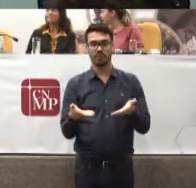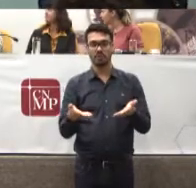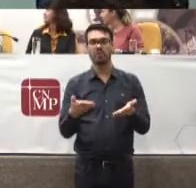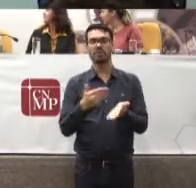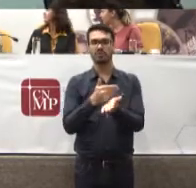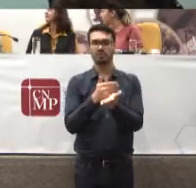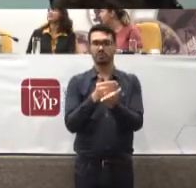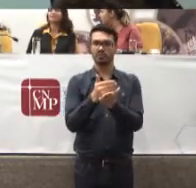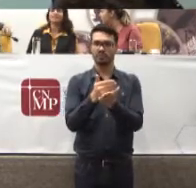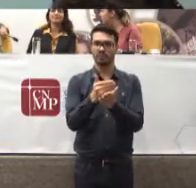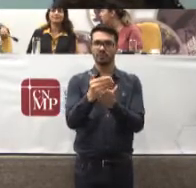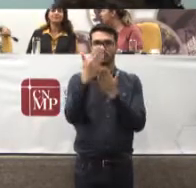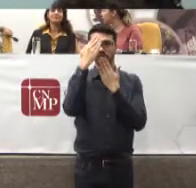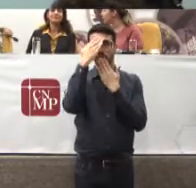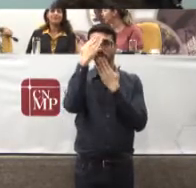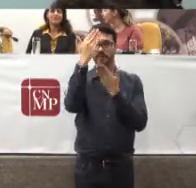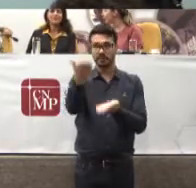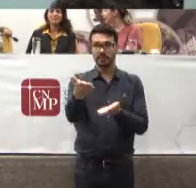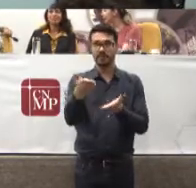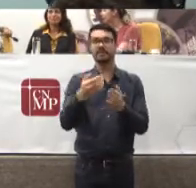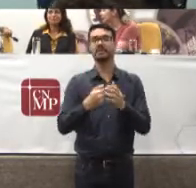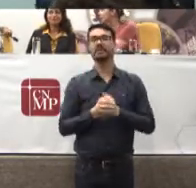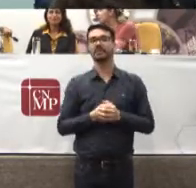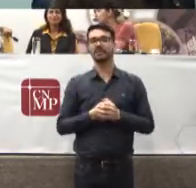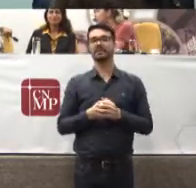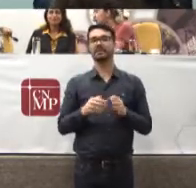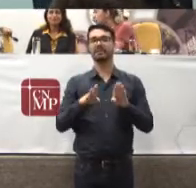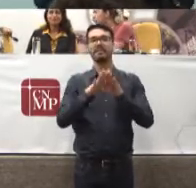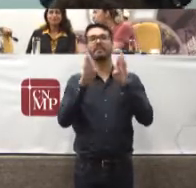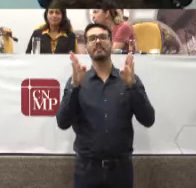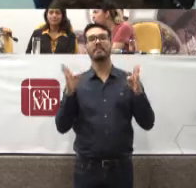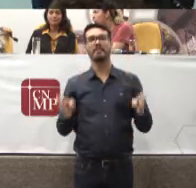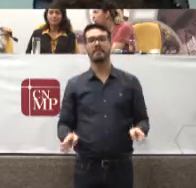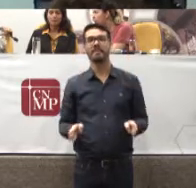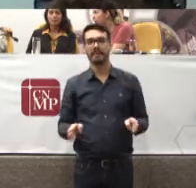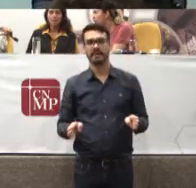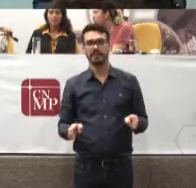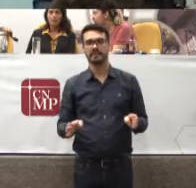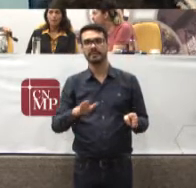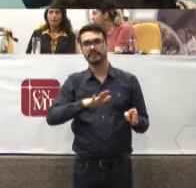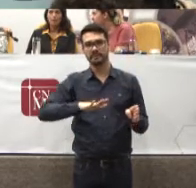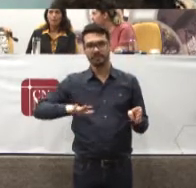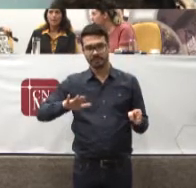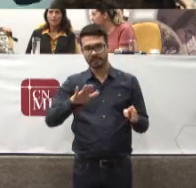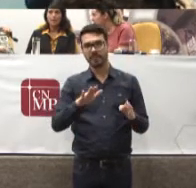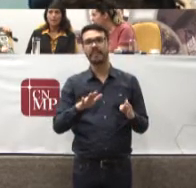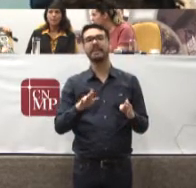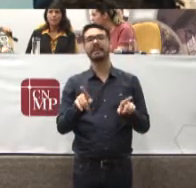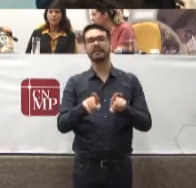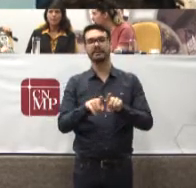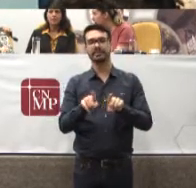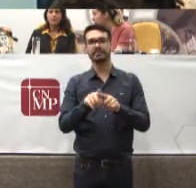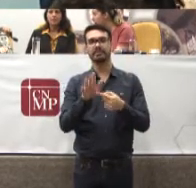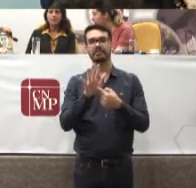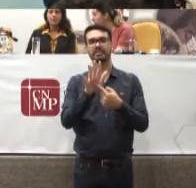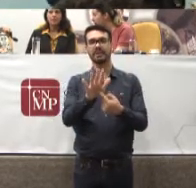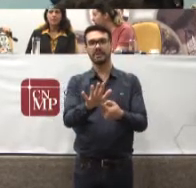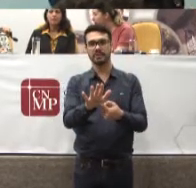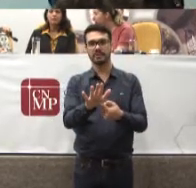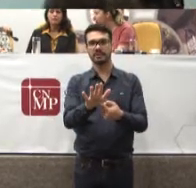Agradecendo Aos que estão Aqui na mesa Para o painel Inaugural Que